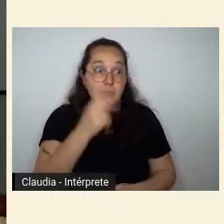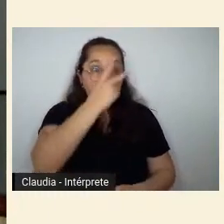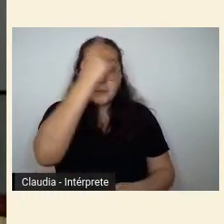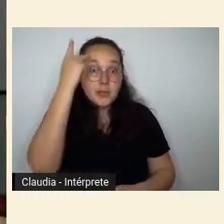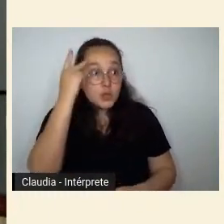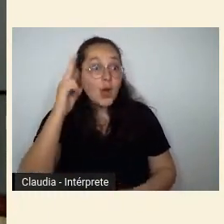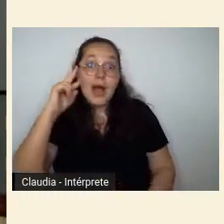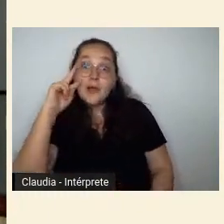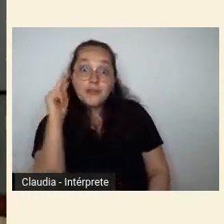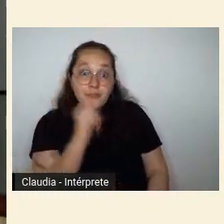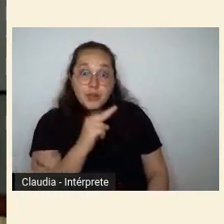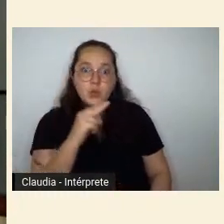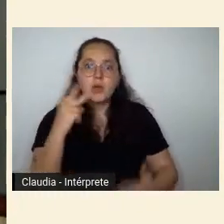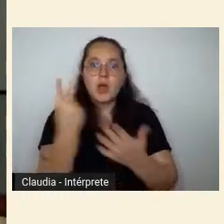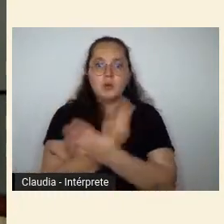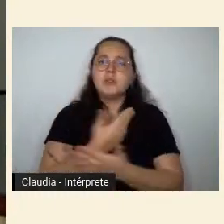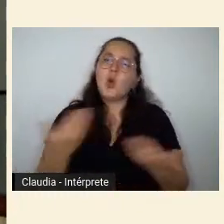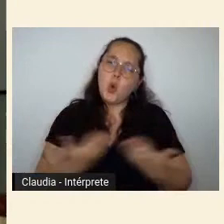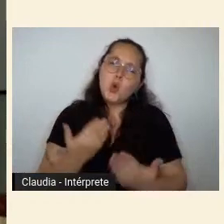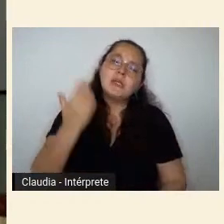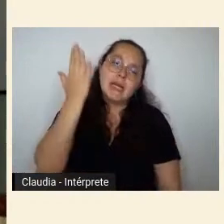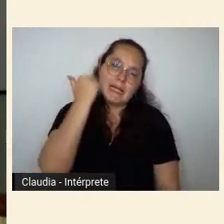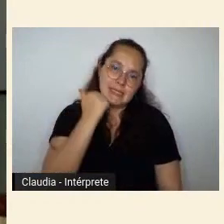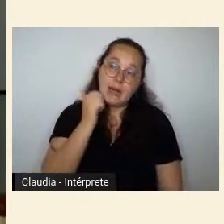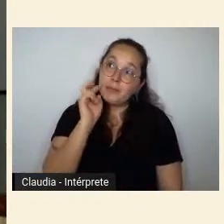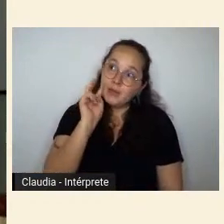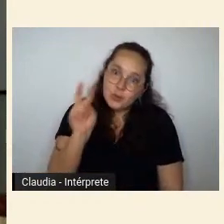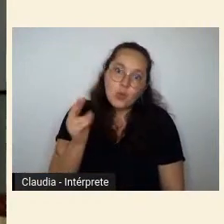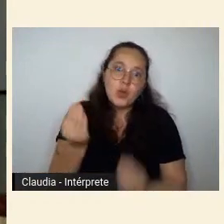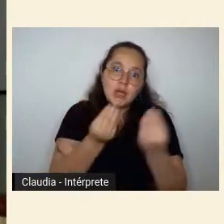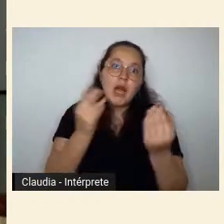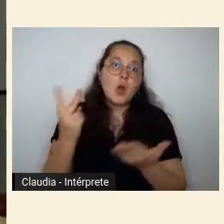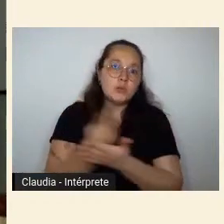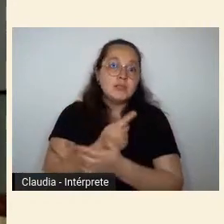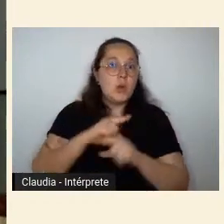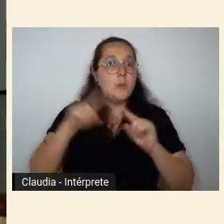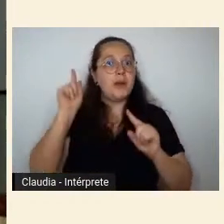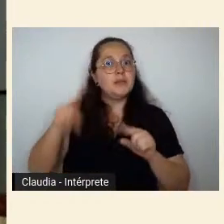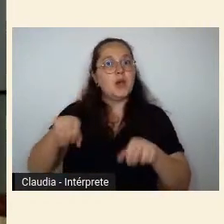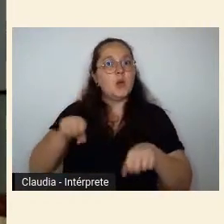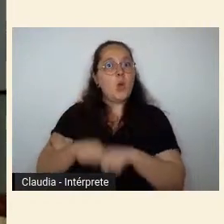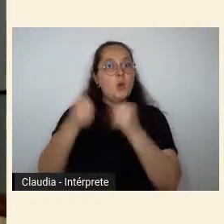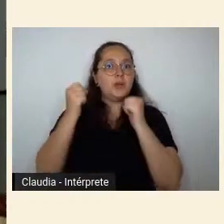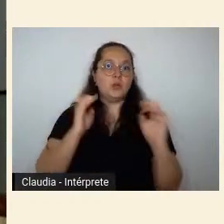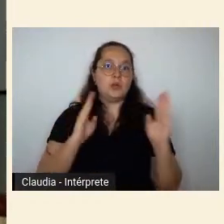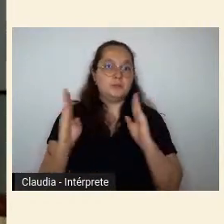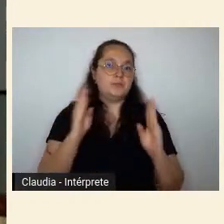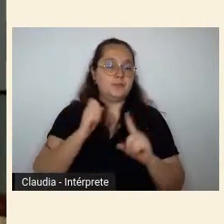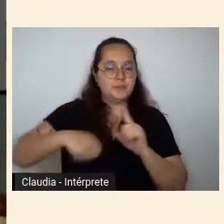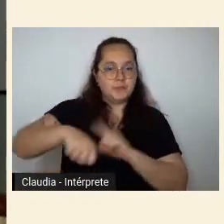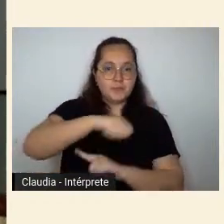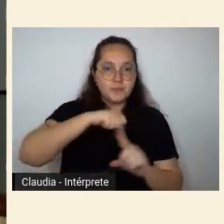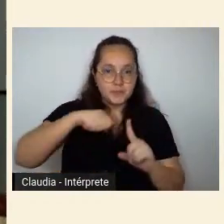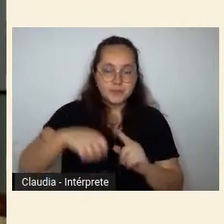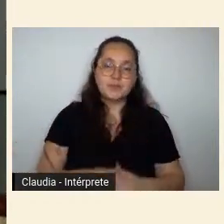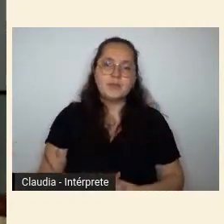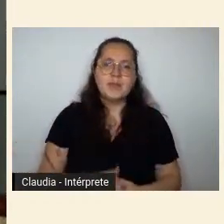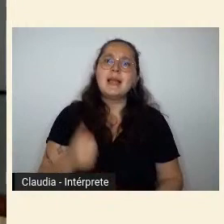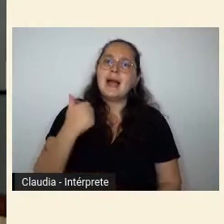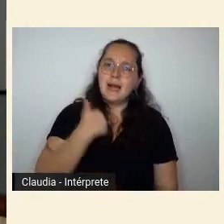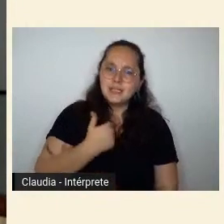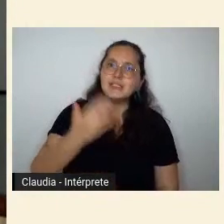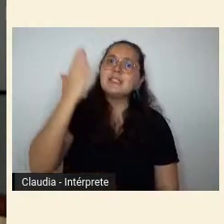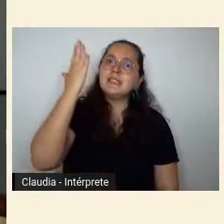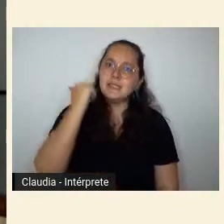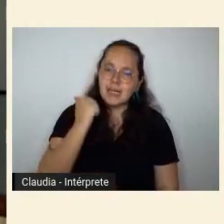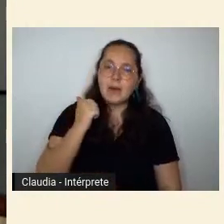hoje em dia quase ingênuo e epidérmico de ruptura sabemos que muitas outras origens de uma era modernista no Brasil poderiam ser